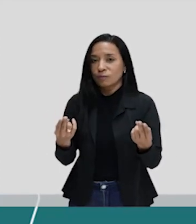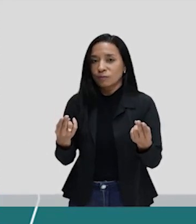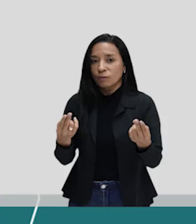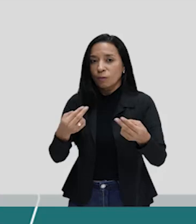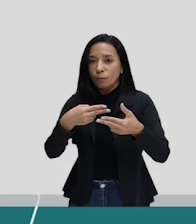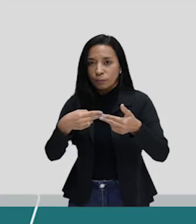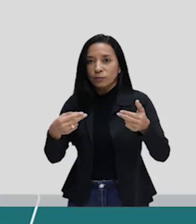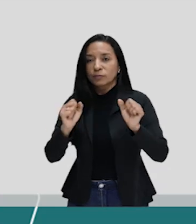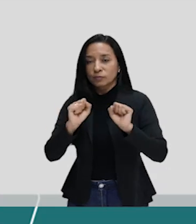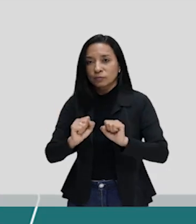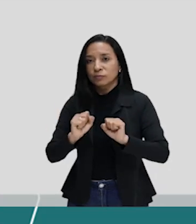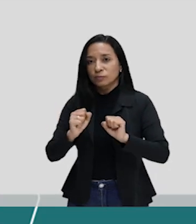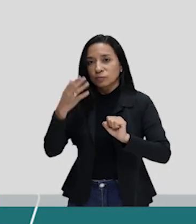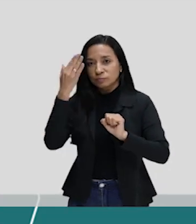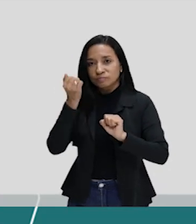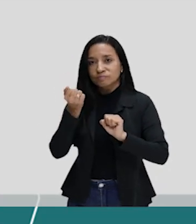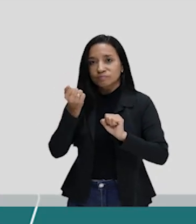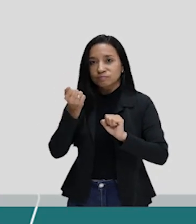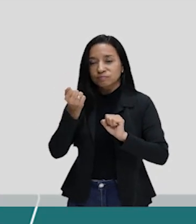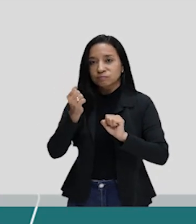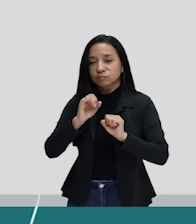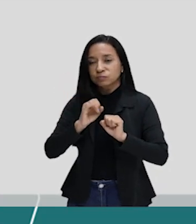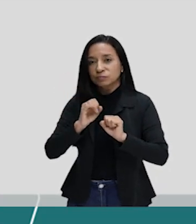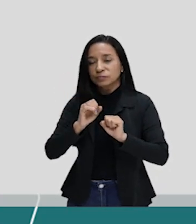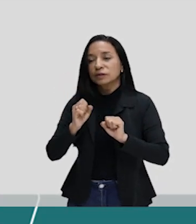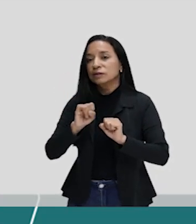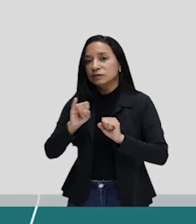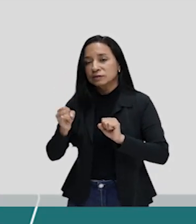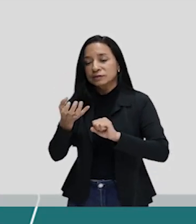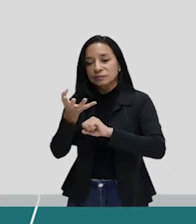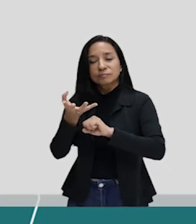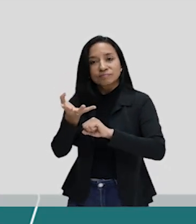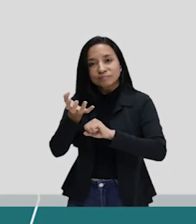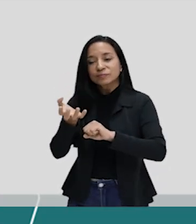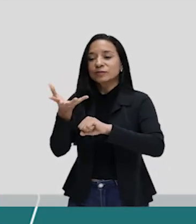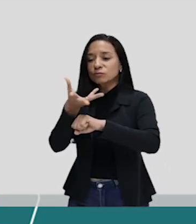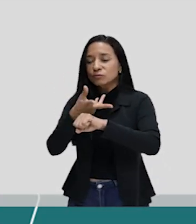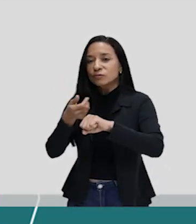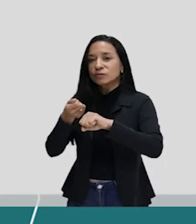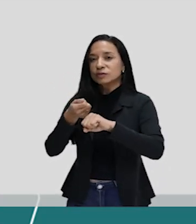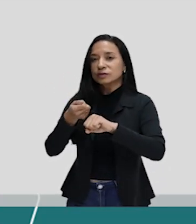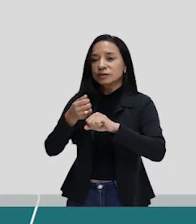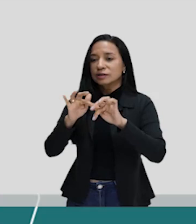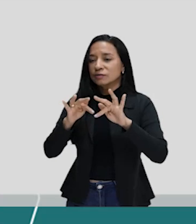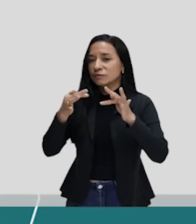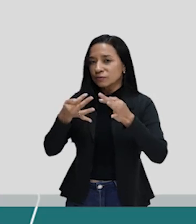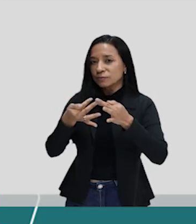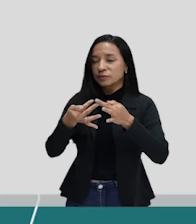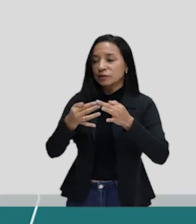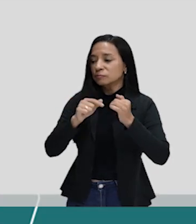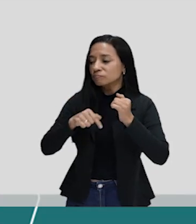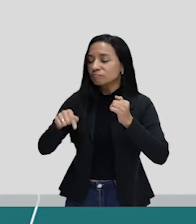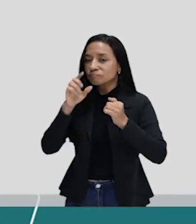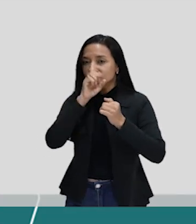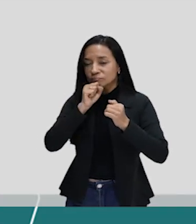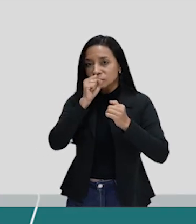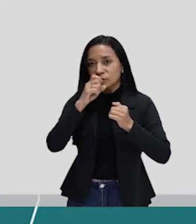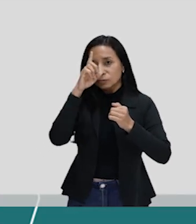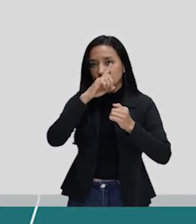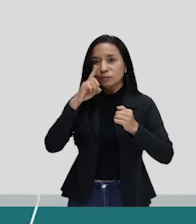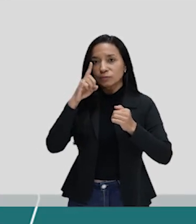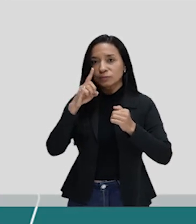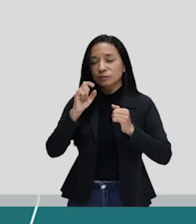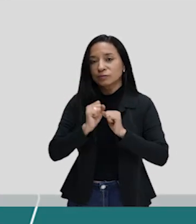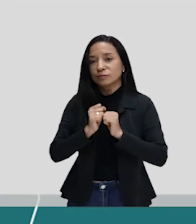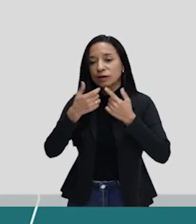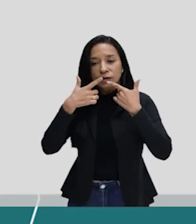eu vou convencer alguém que aquele produto é bom para ela comprar. Se eu quiser convencer meus pais a me deixar sair no final de semana, eu também vou convencer. Função da linguagem. Essa